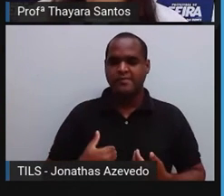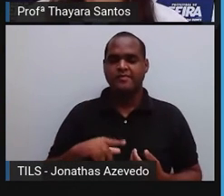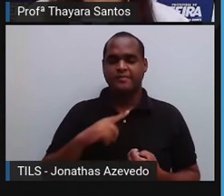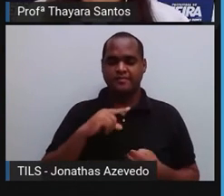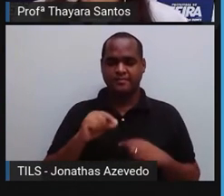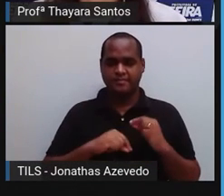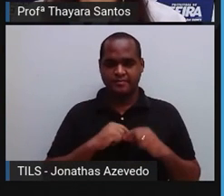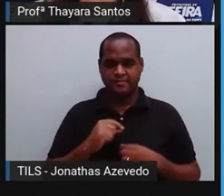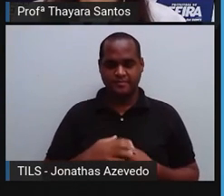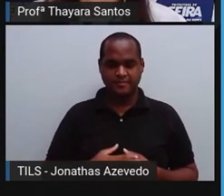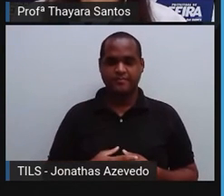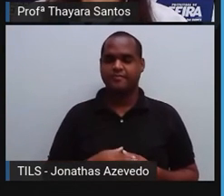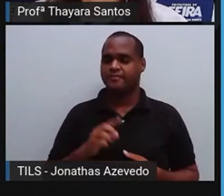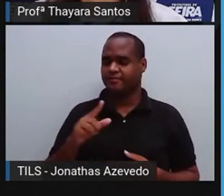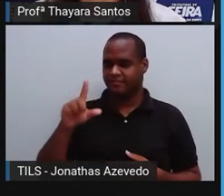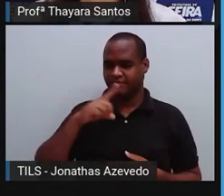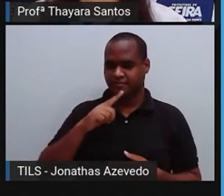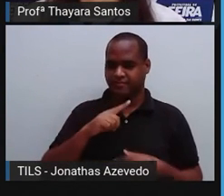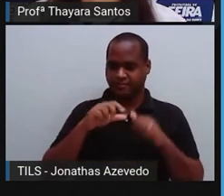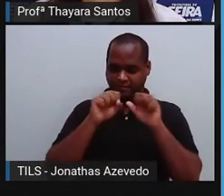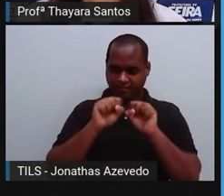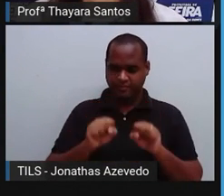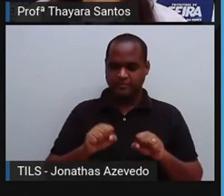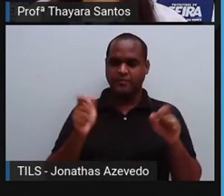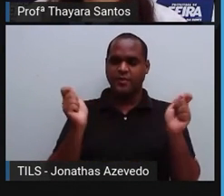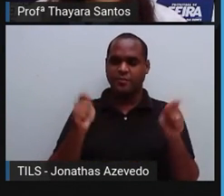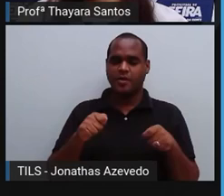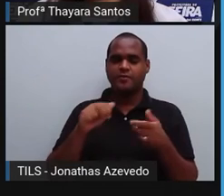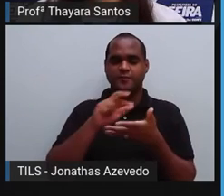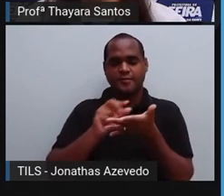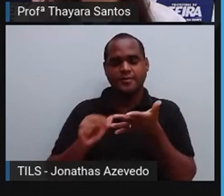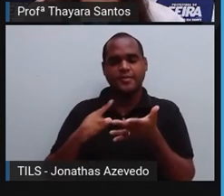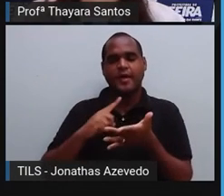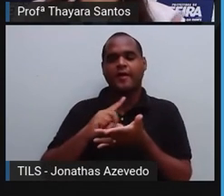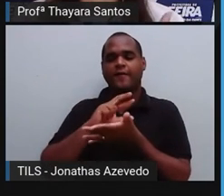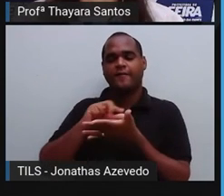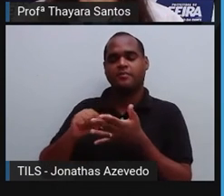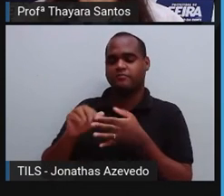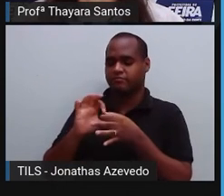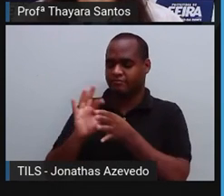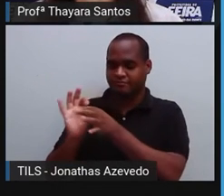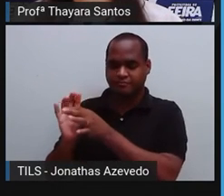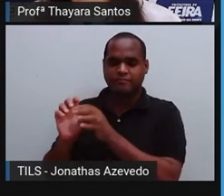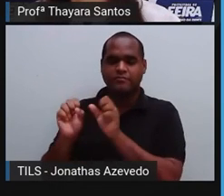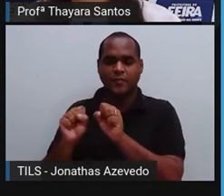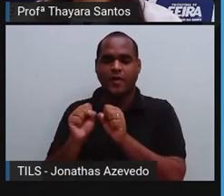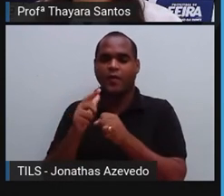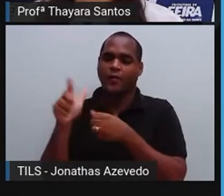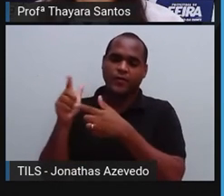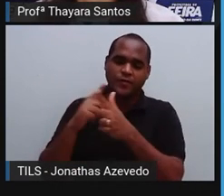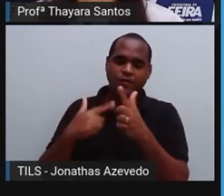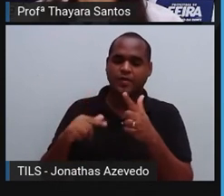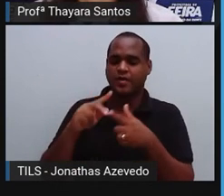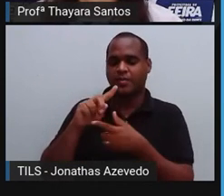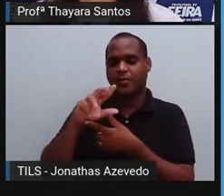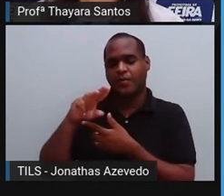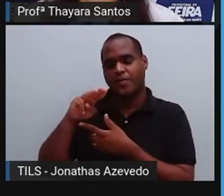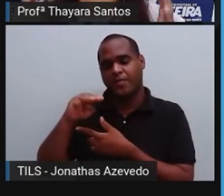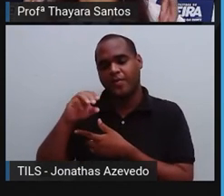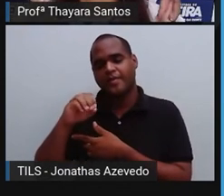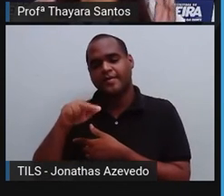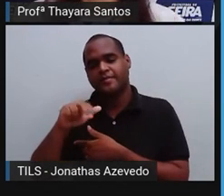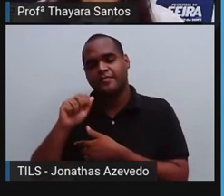o pulmão. Essa circulação sistêmica também é chamada de grande circulação. A gente tem a circulação pulmonar, que ocorre